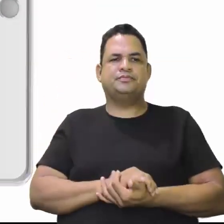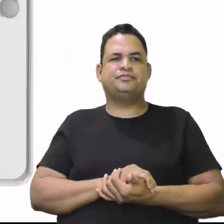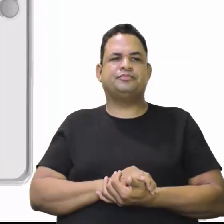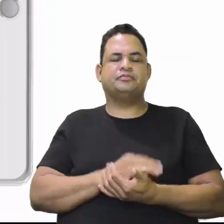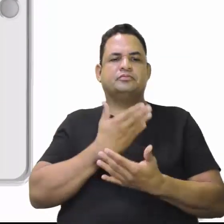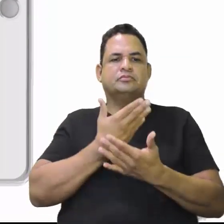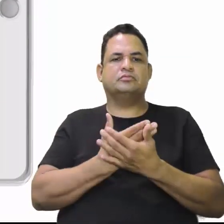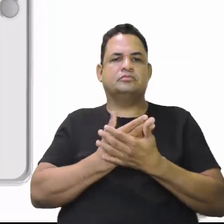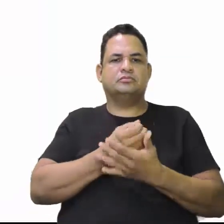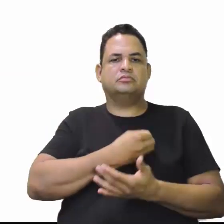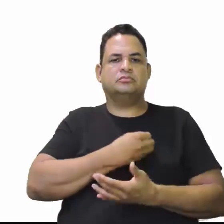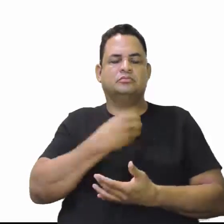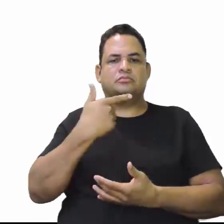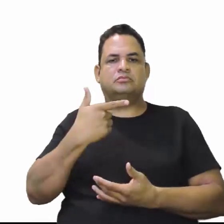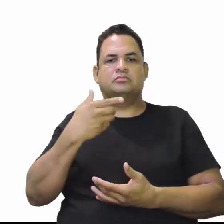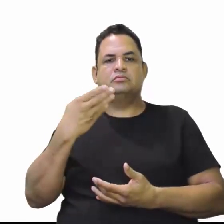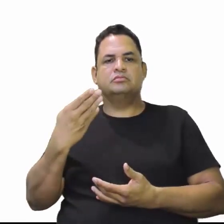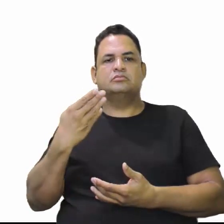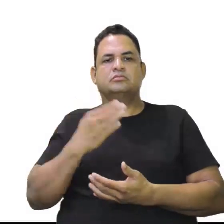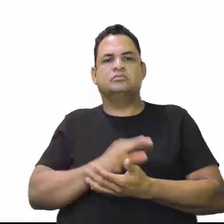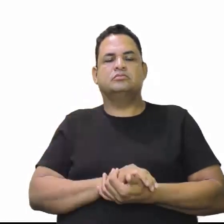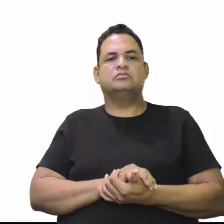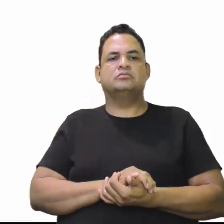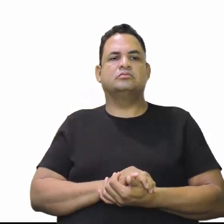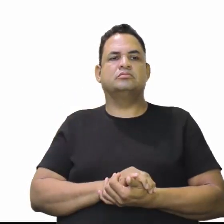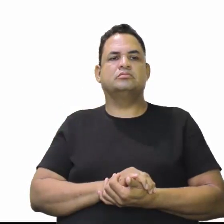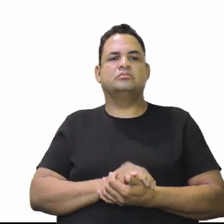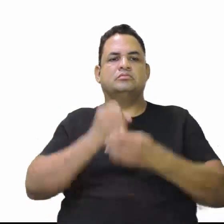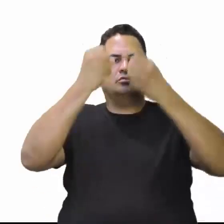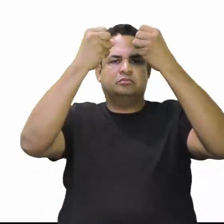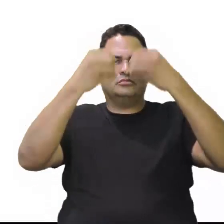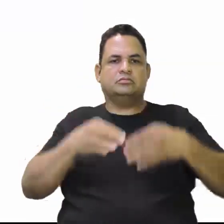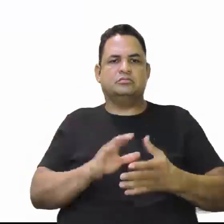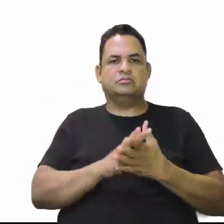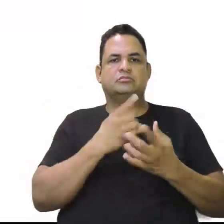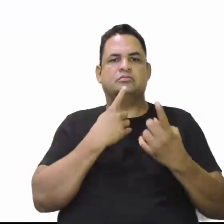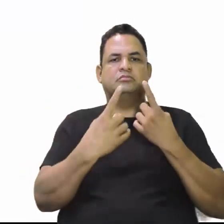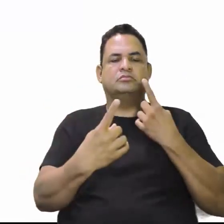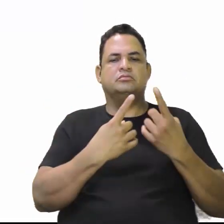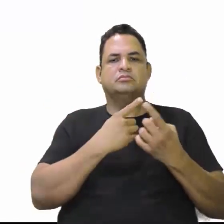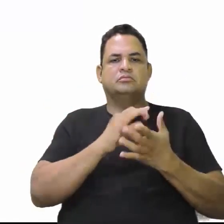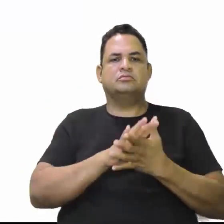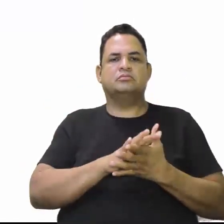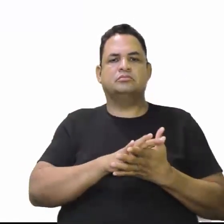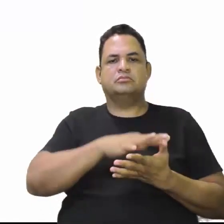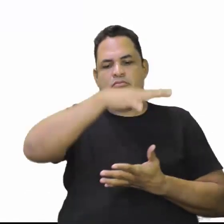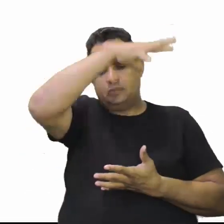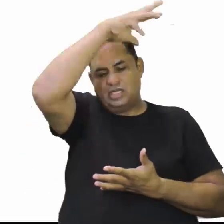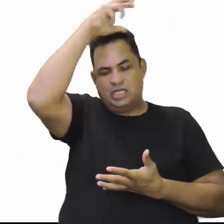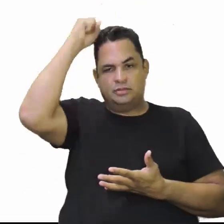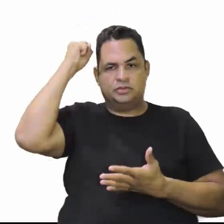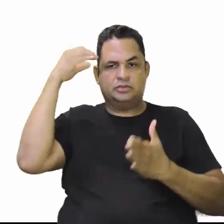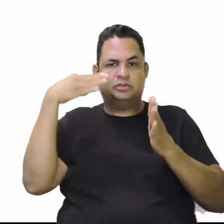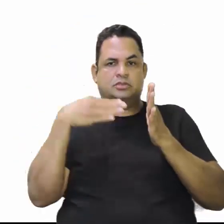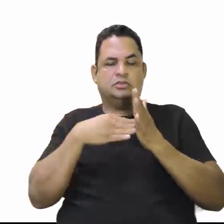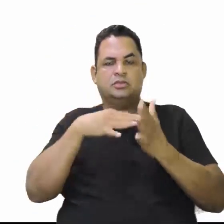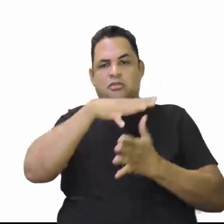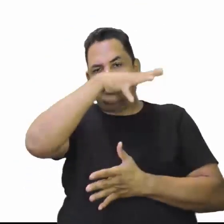A aula 24, ela trata sobre a rodovia Amazonas-Mato Grosso.